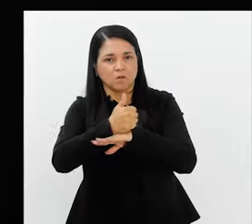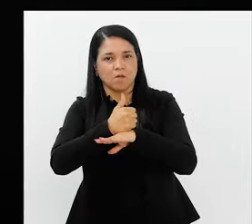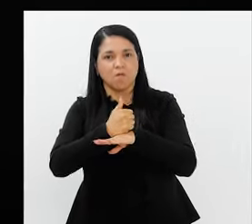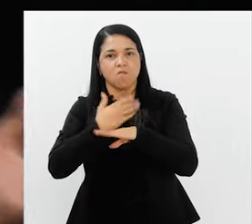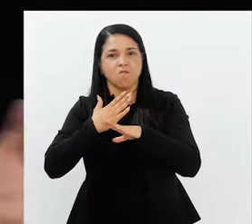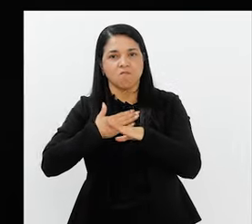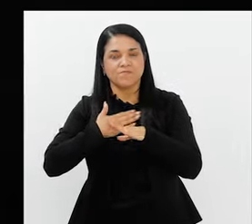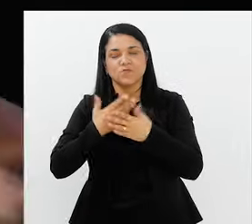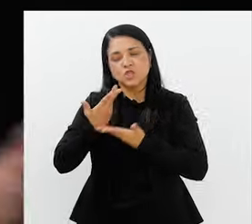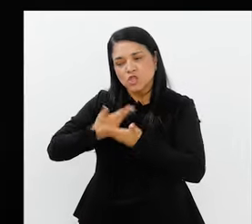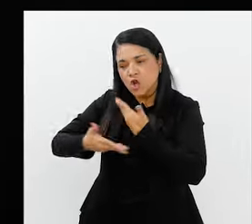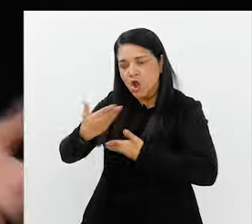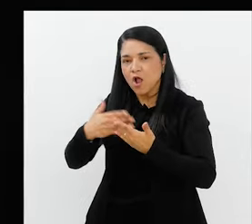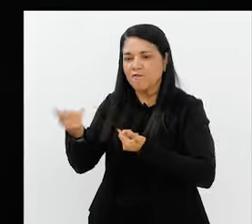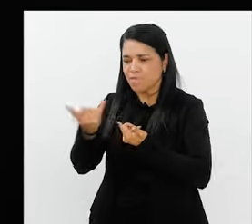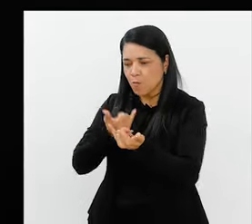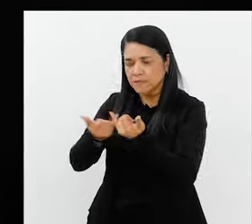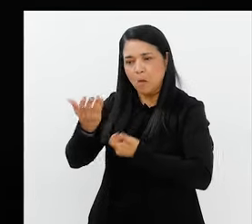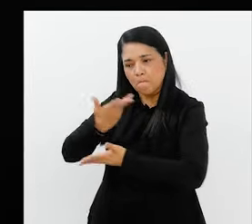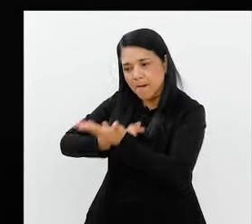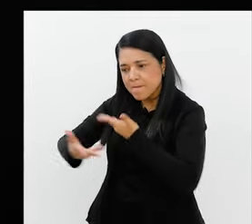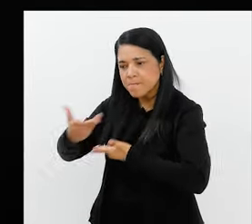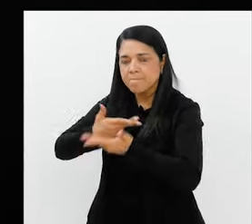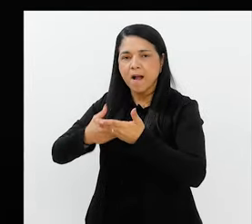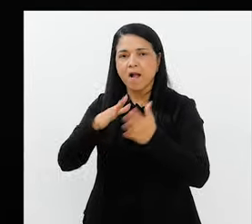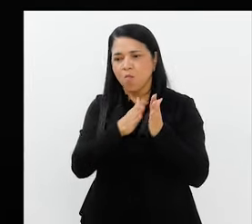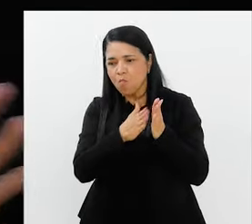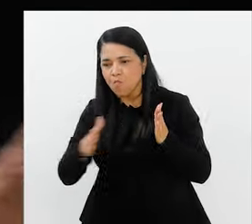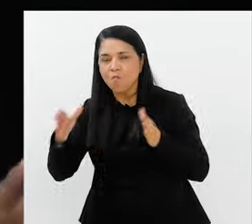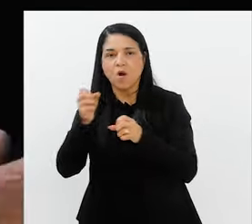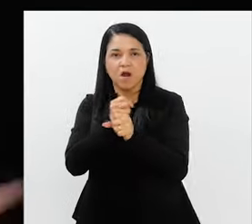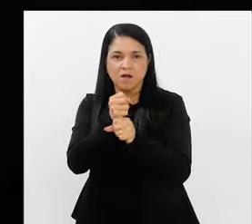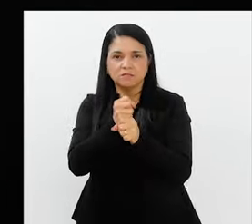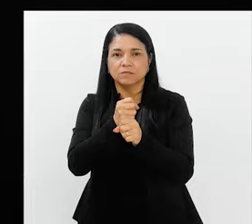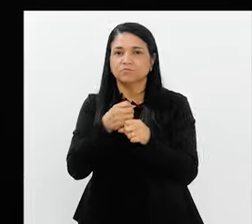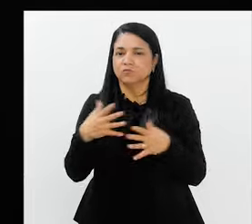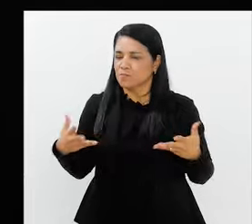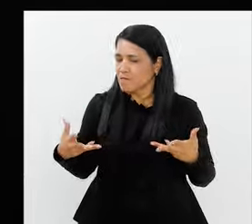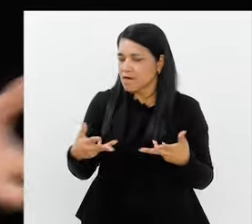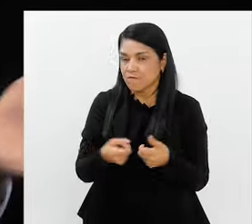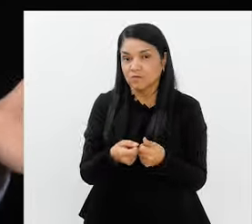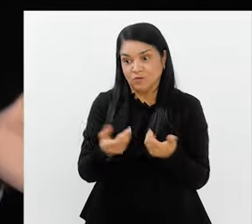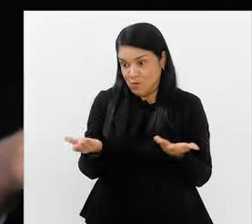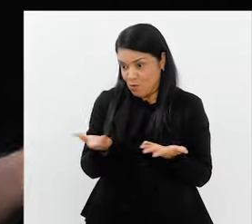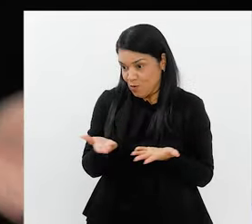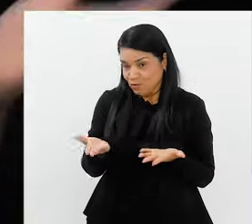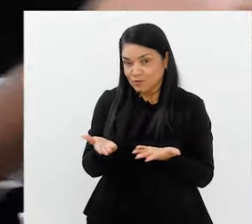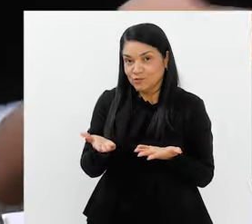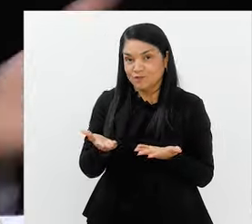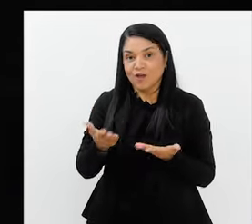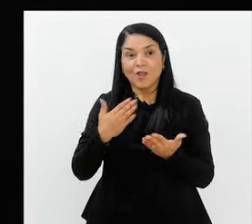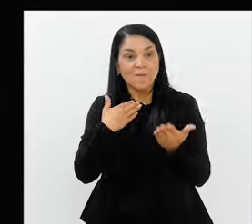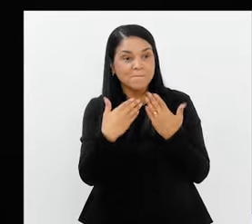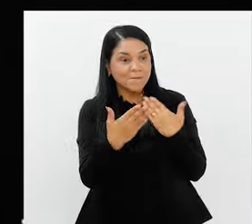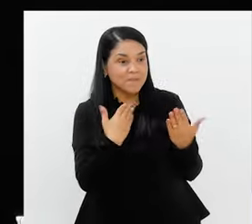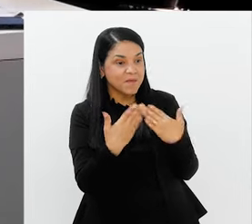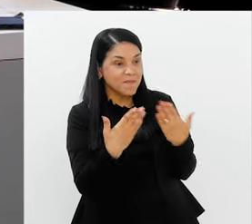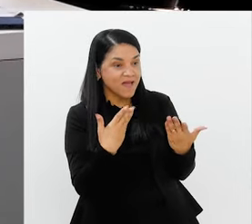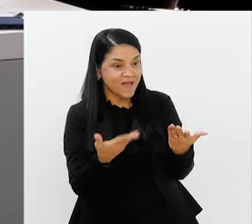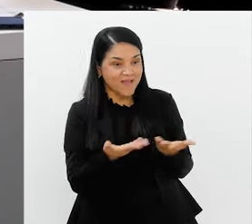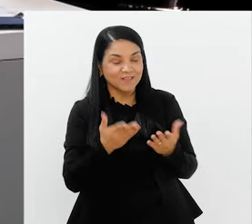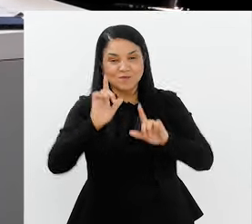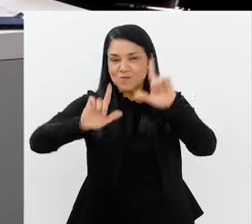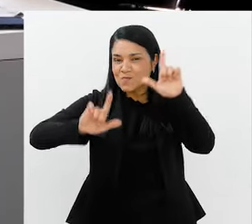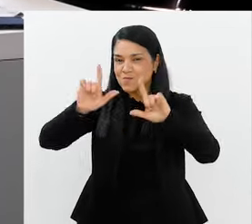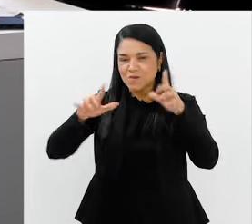Muitos deles, a gente troca informações durante o ano. E isso é sensacional. Então, estamos hoje aqui nesse bate